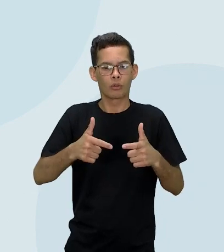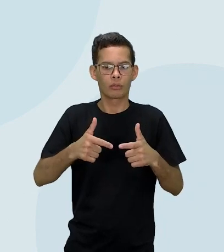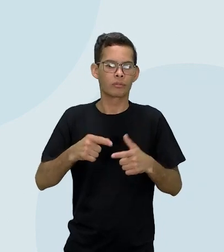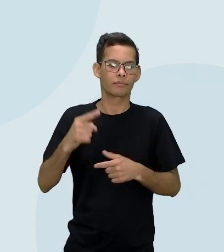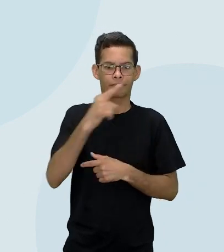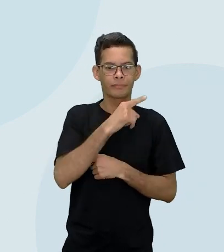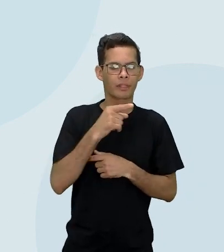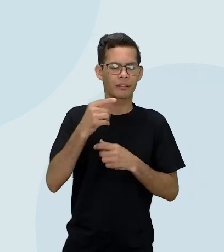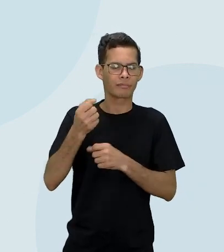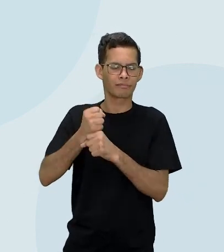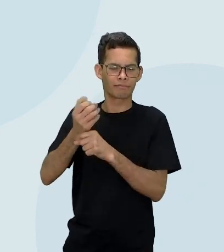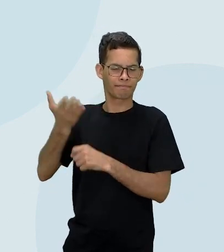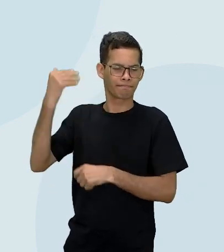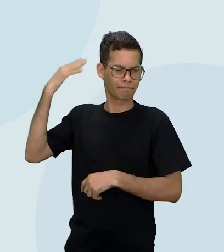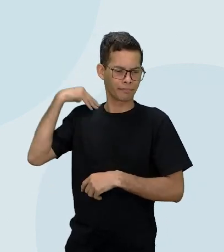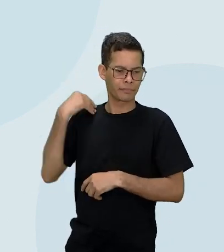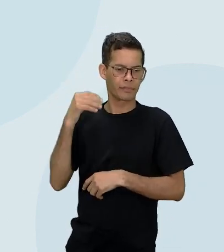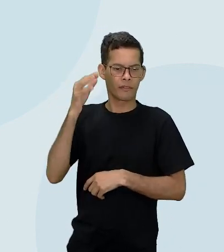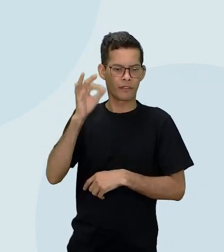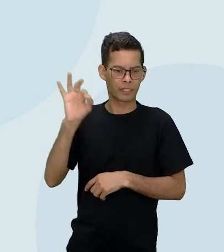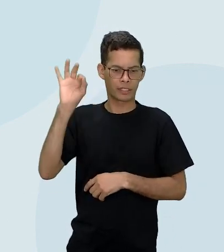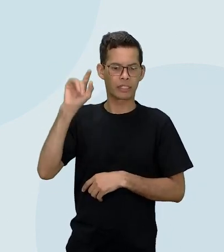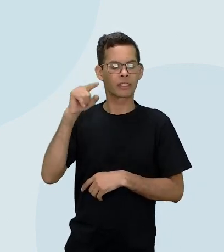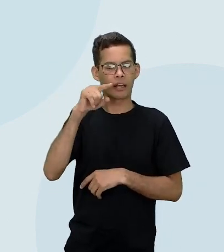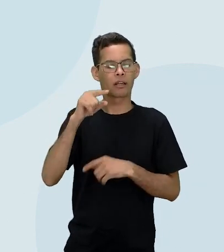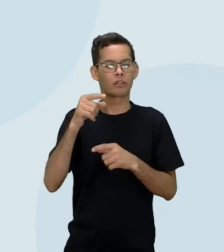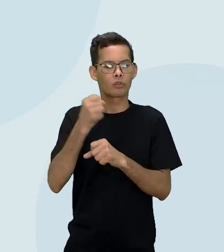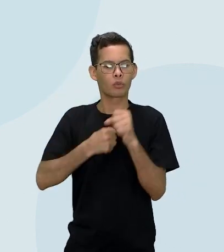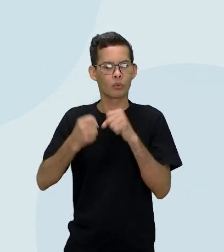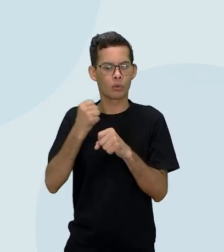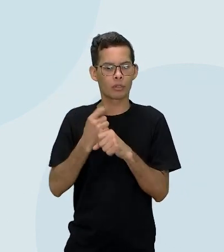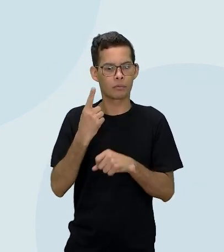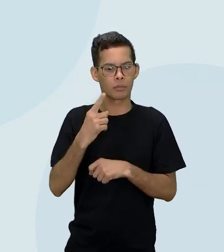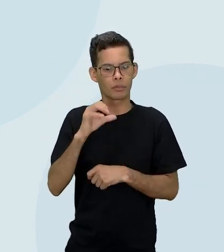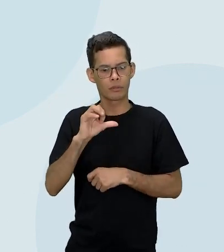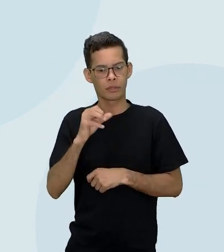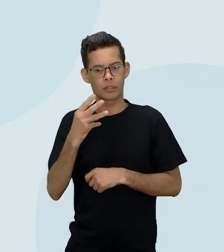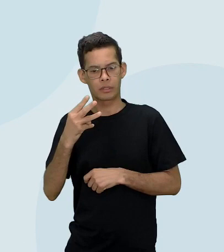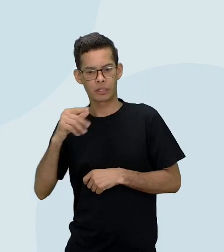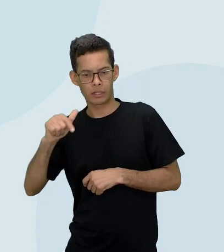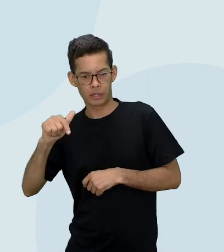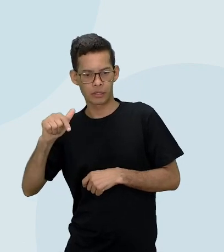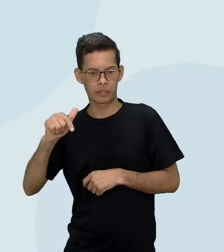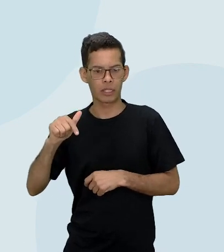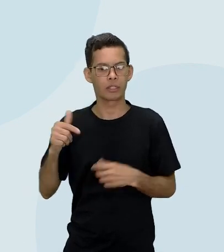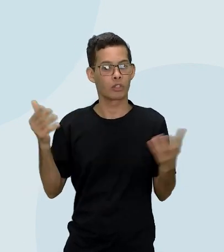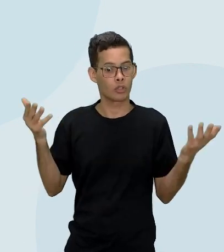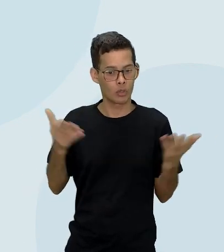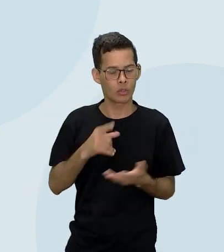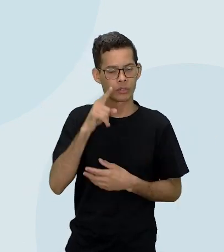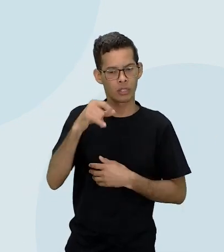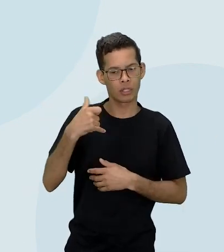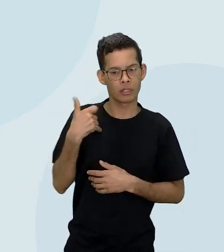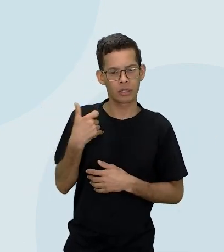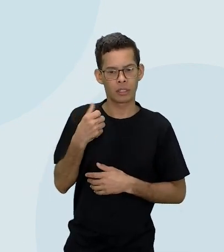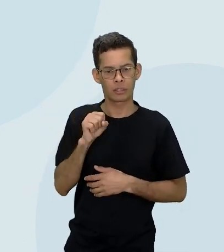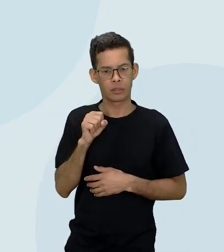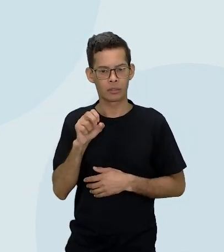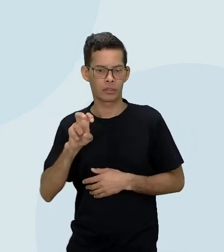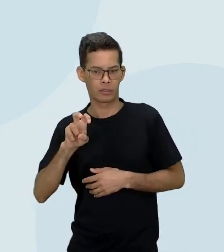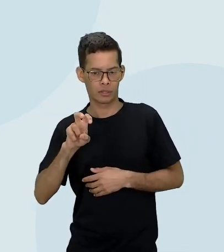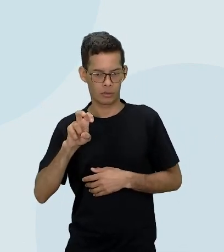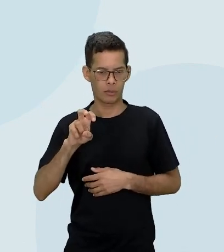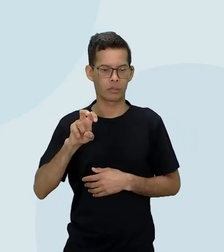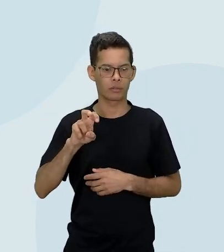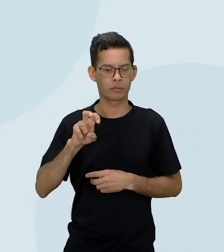Francesas, em 11 de fevereiro de 1937. Portanto, ela está aí hoje com seus 85 anos.